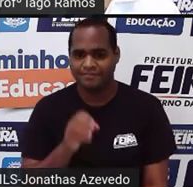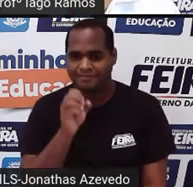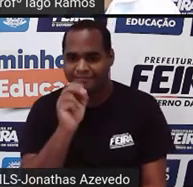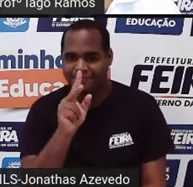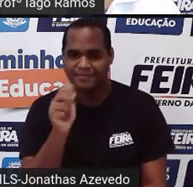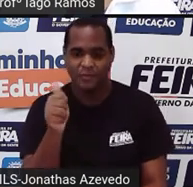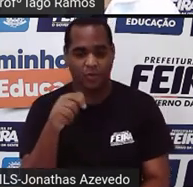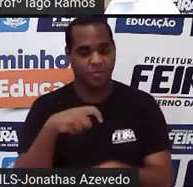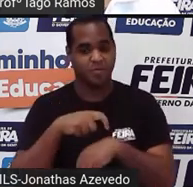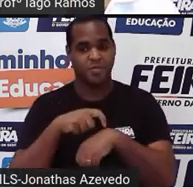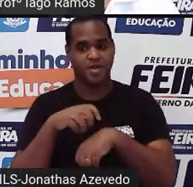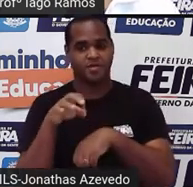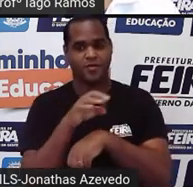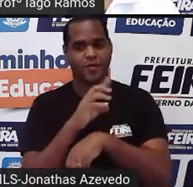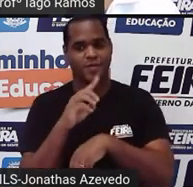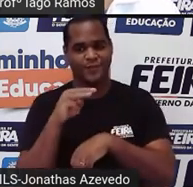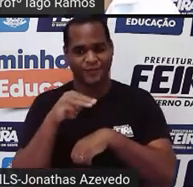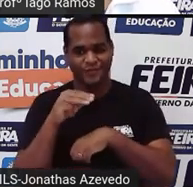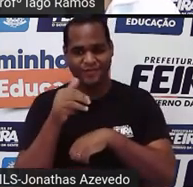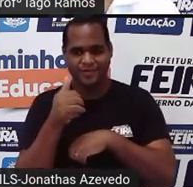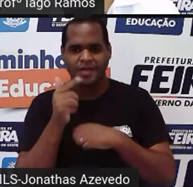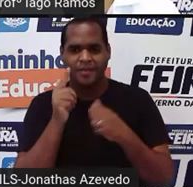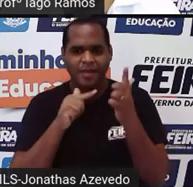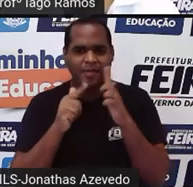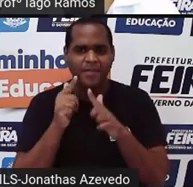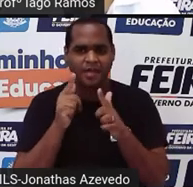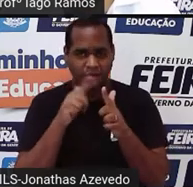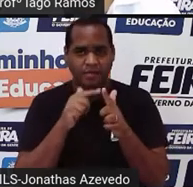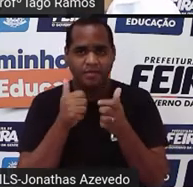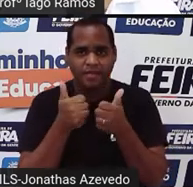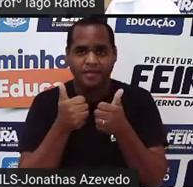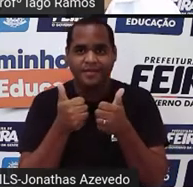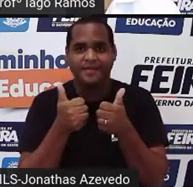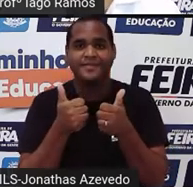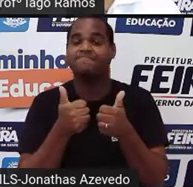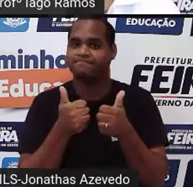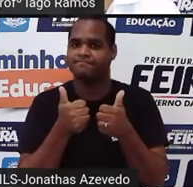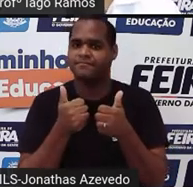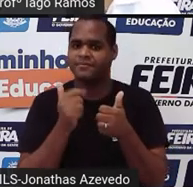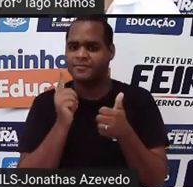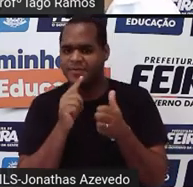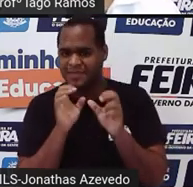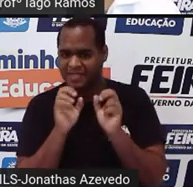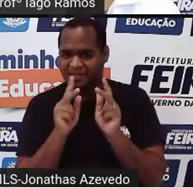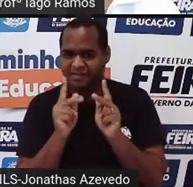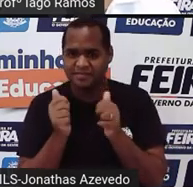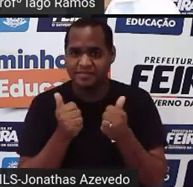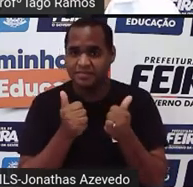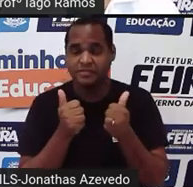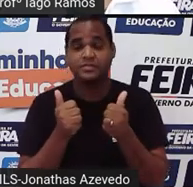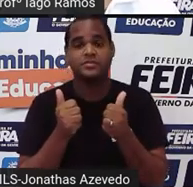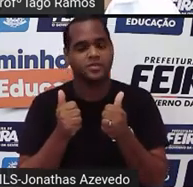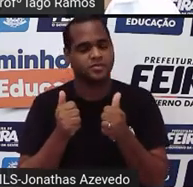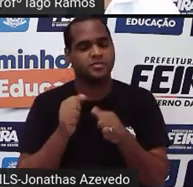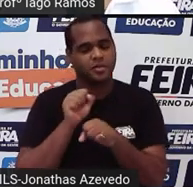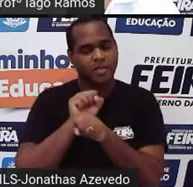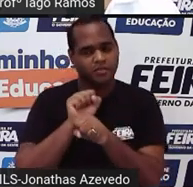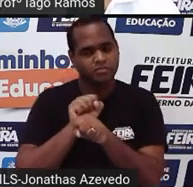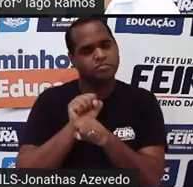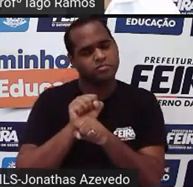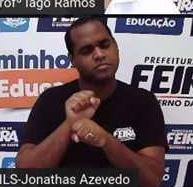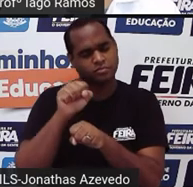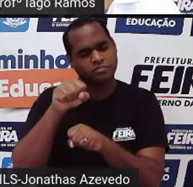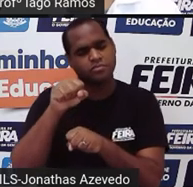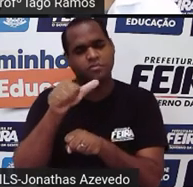Prontinho, é isso aí, um minutinho. Deu tempo de fazer? Foi tranquilo? Bom, eu espero que sim,